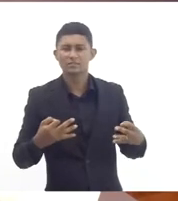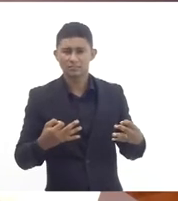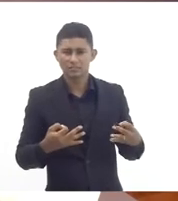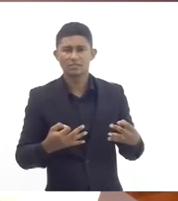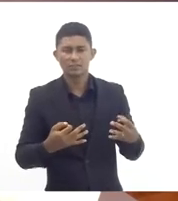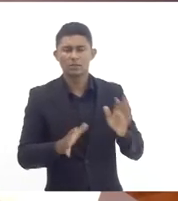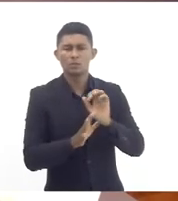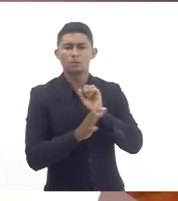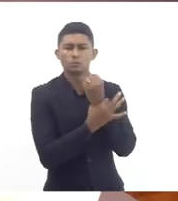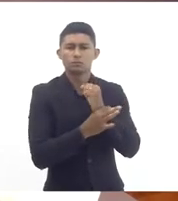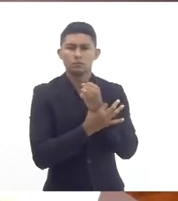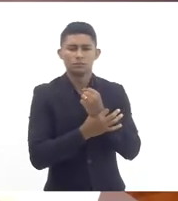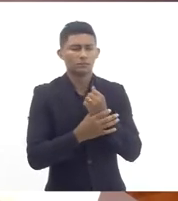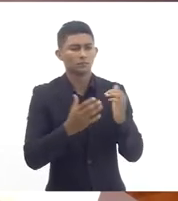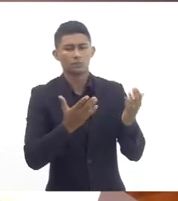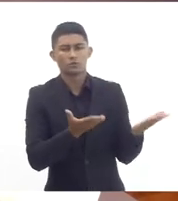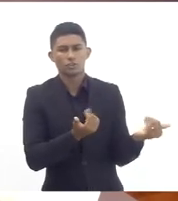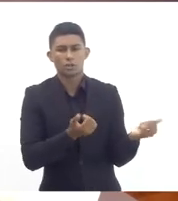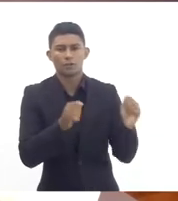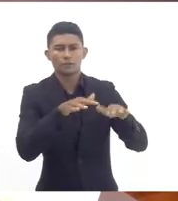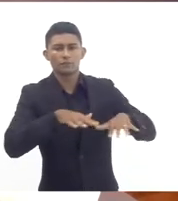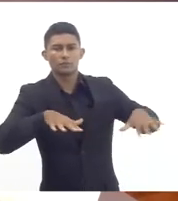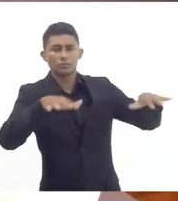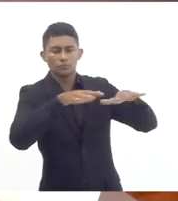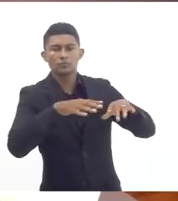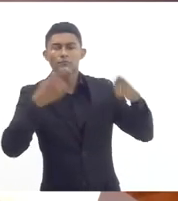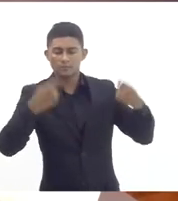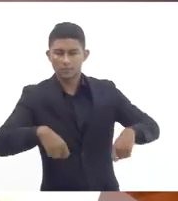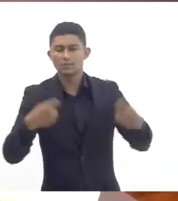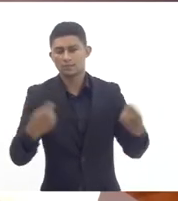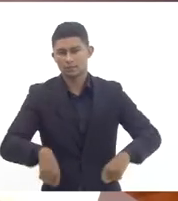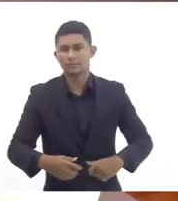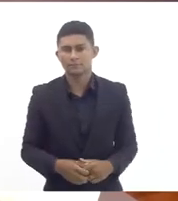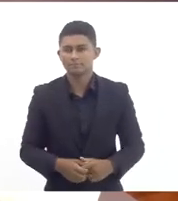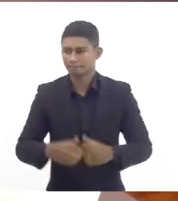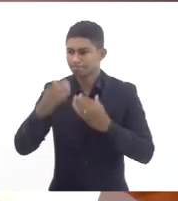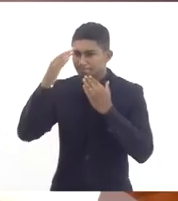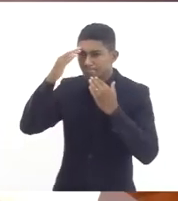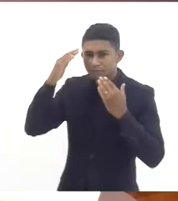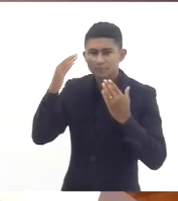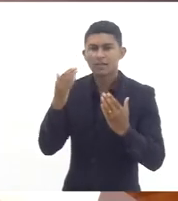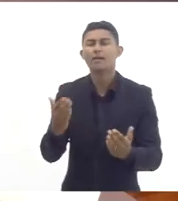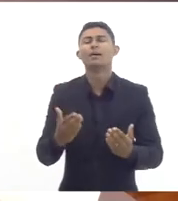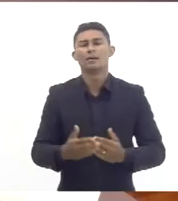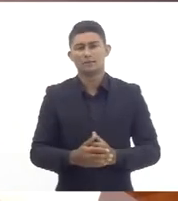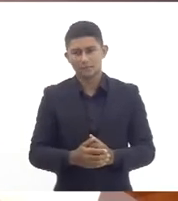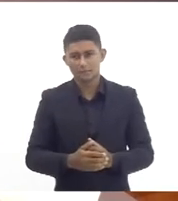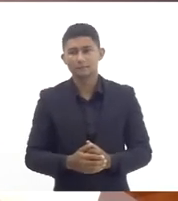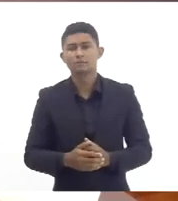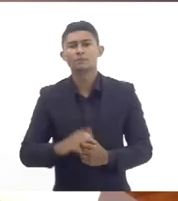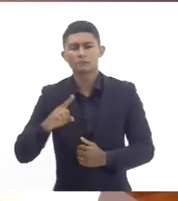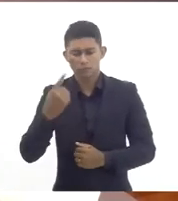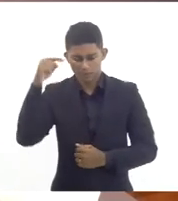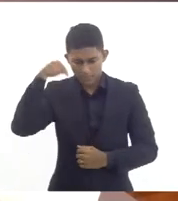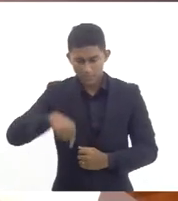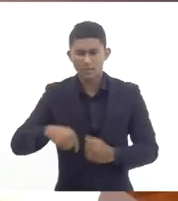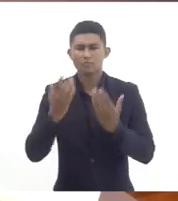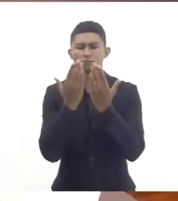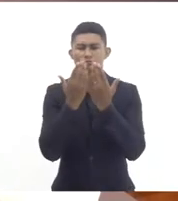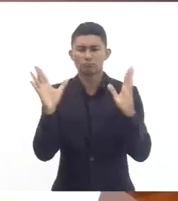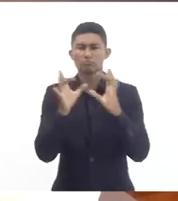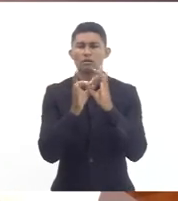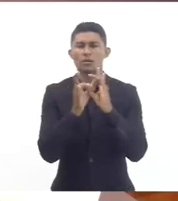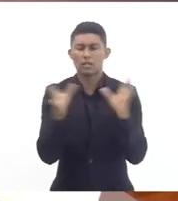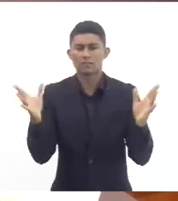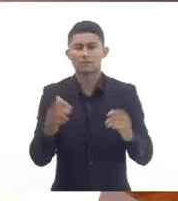jovens estudantes dessa unidade da federação muito obrigada estamos à disposição doutora